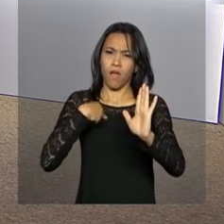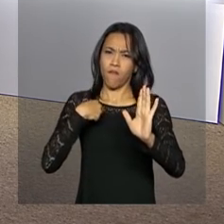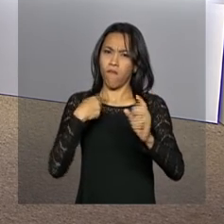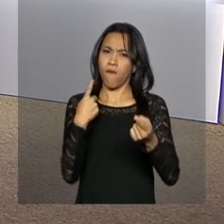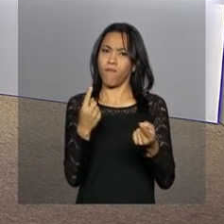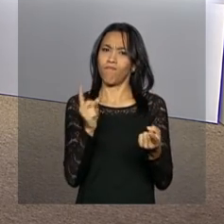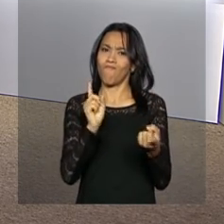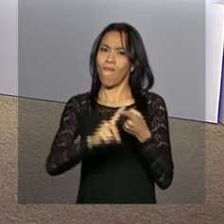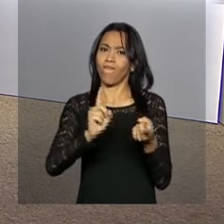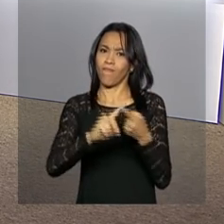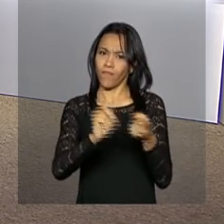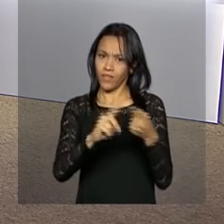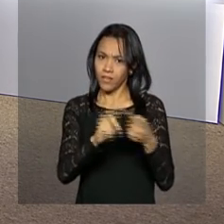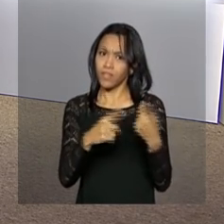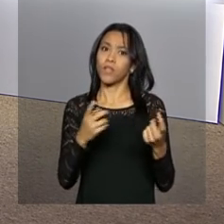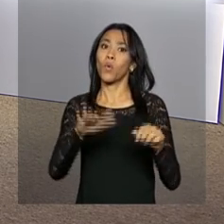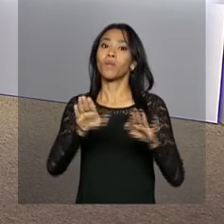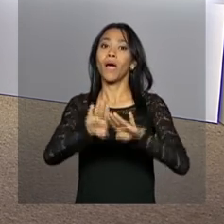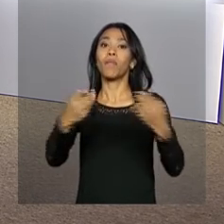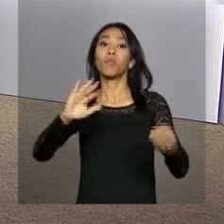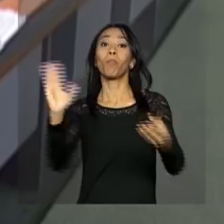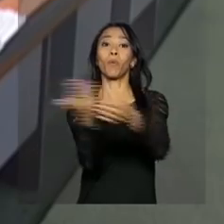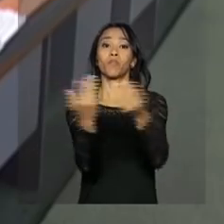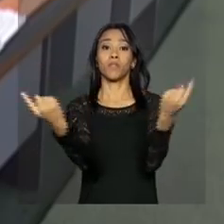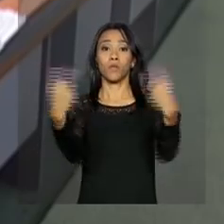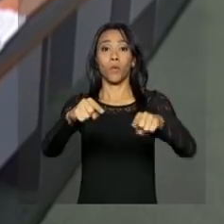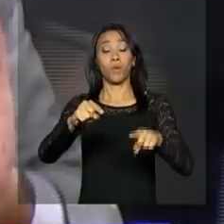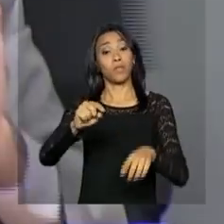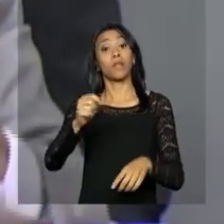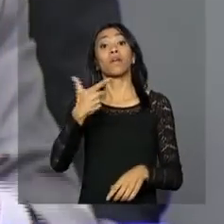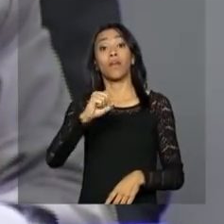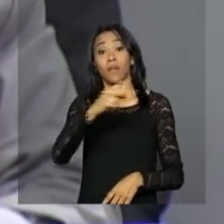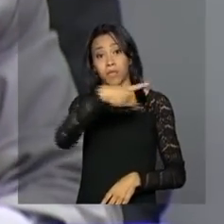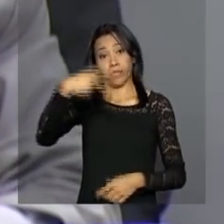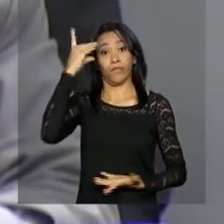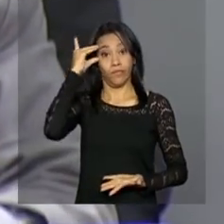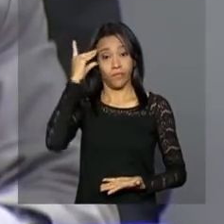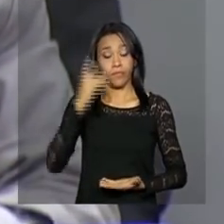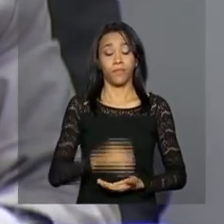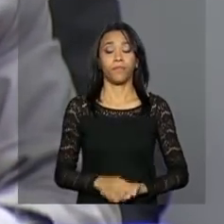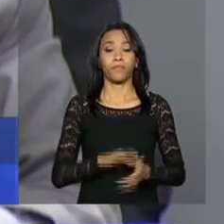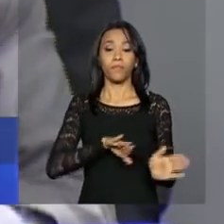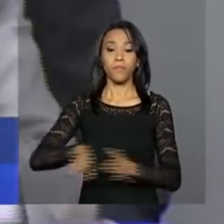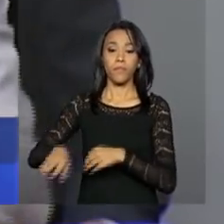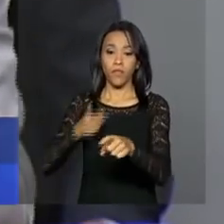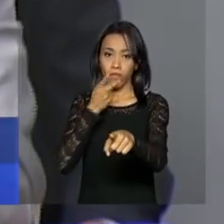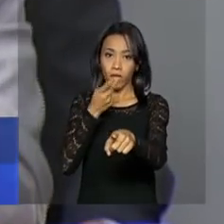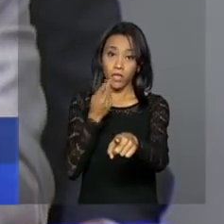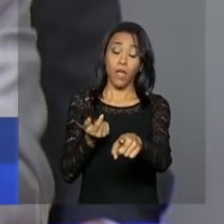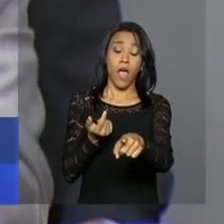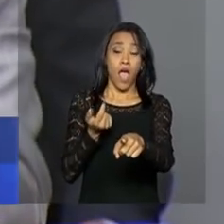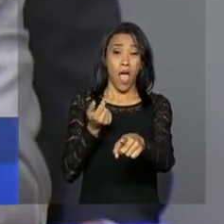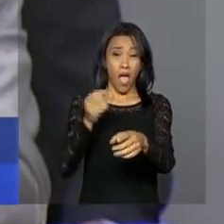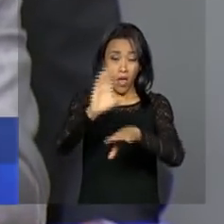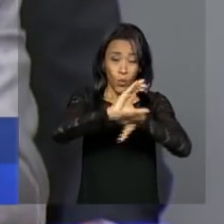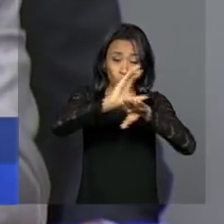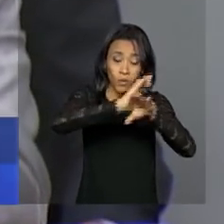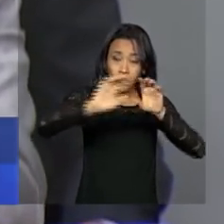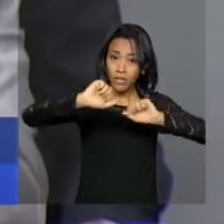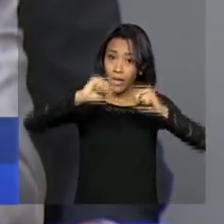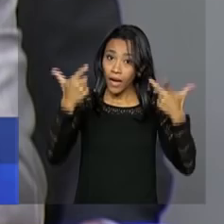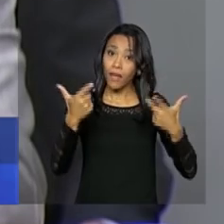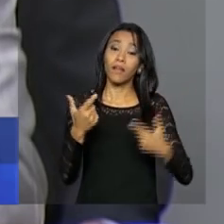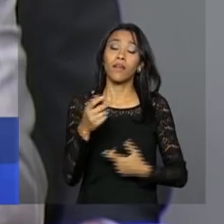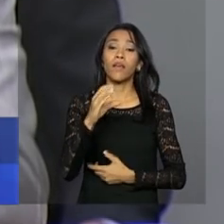abrir o processo contra a presidenta Dilma. A Constituição deixa claro que os atos que podem qualificar o crime de